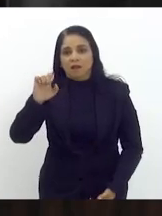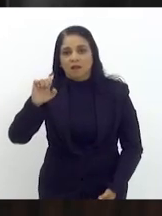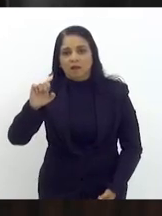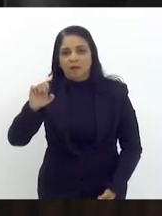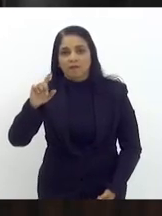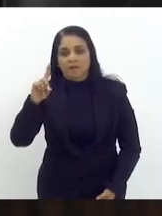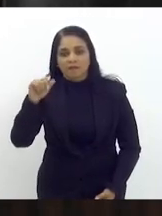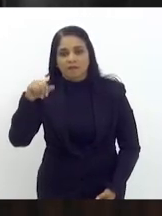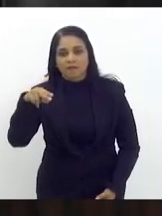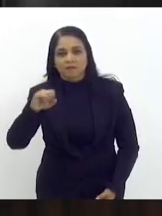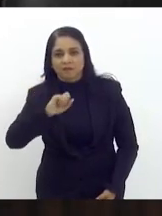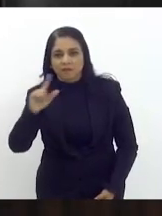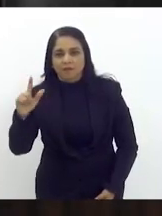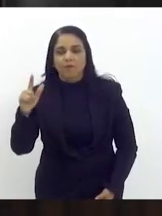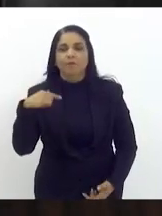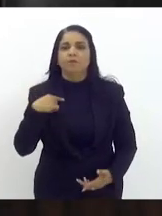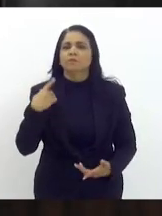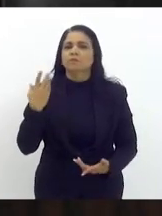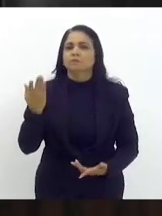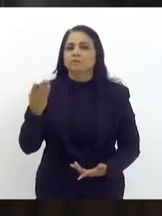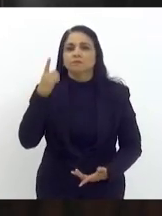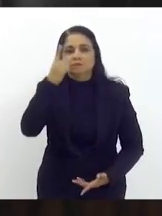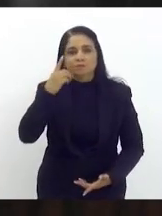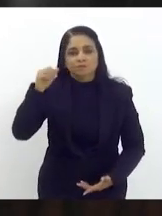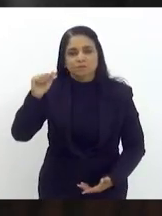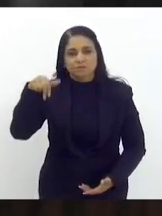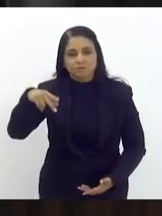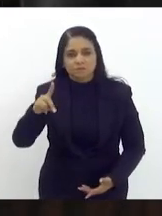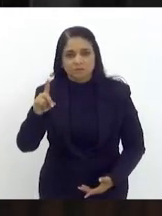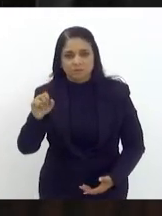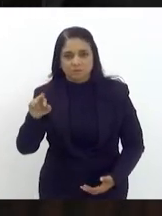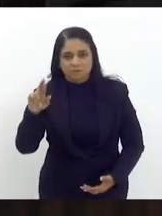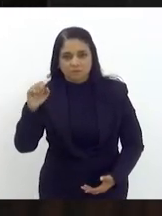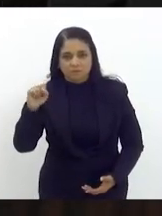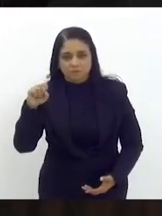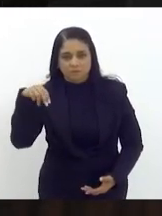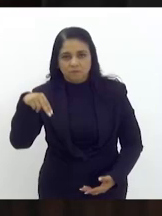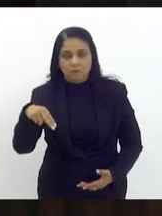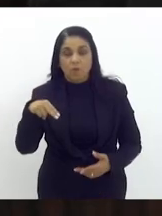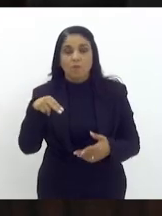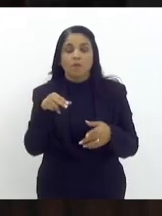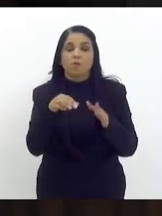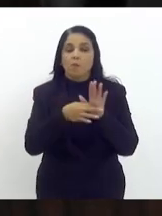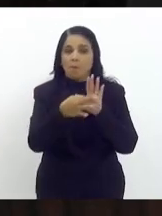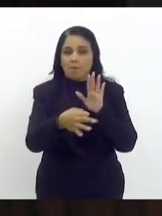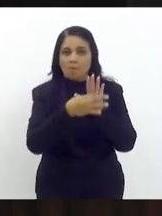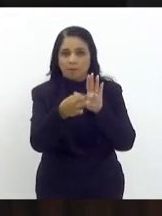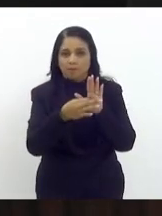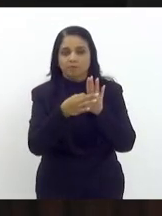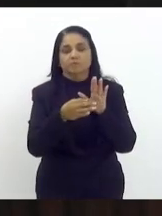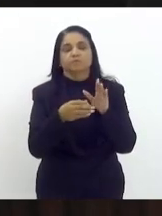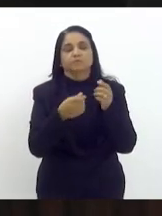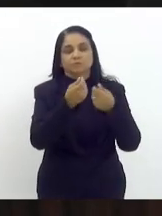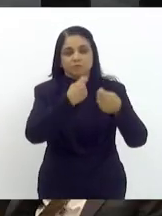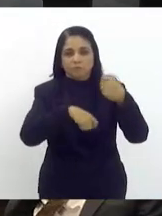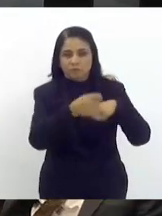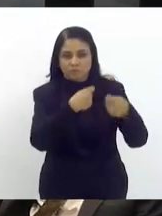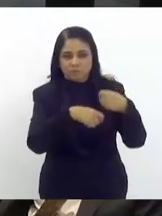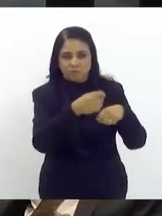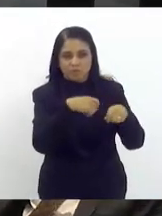deputado Anderson Moraes presente vai emitir um parecer pela comissão de economia indústria e comércio